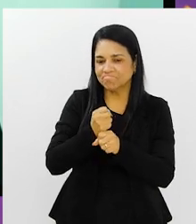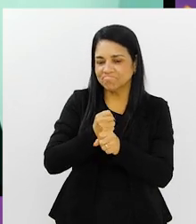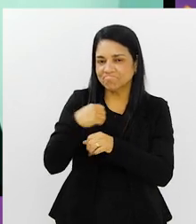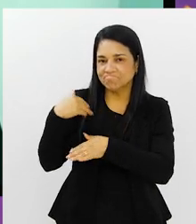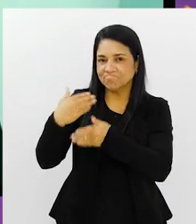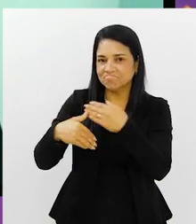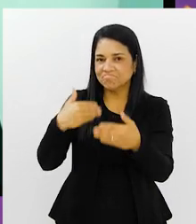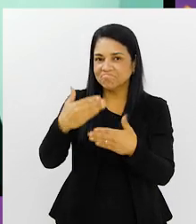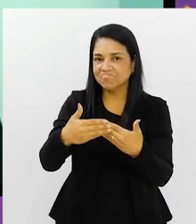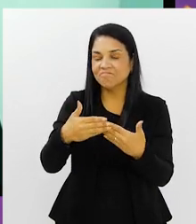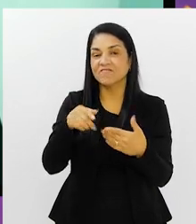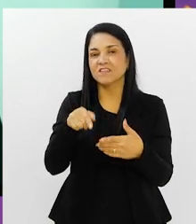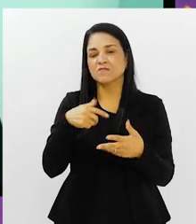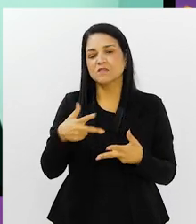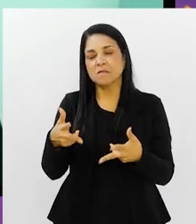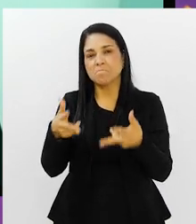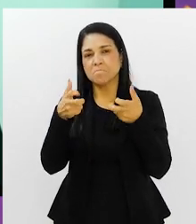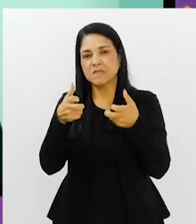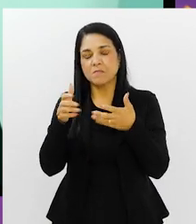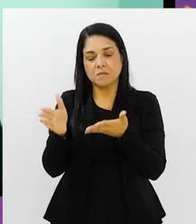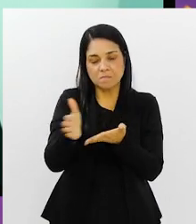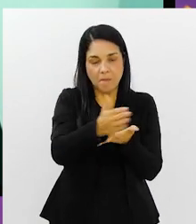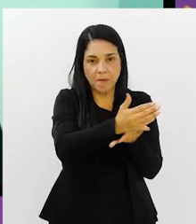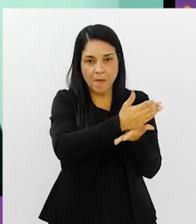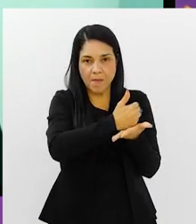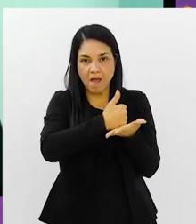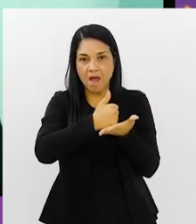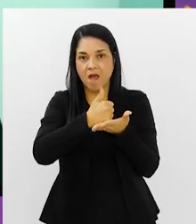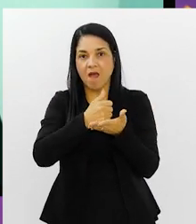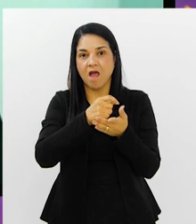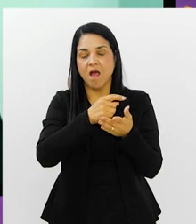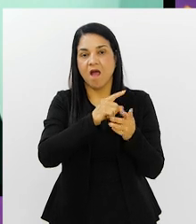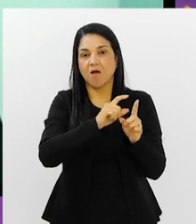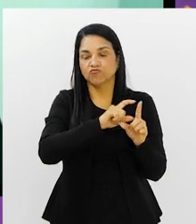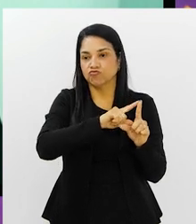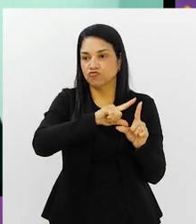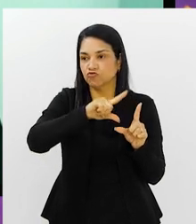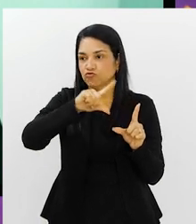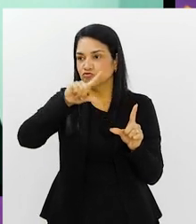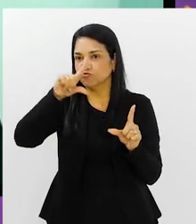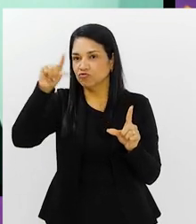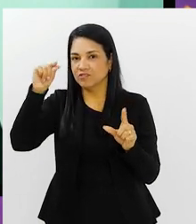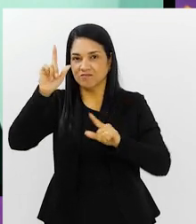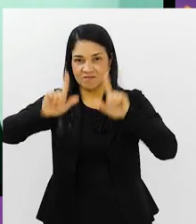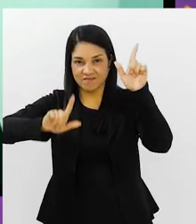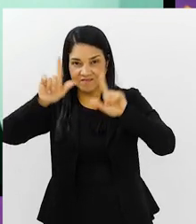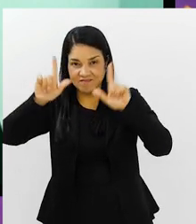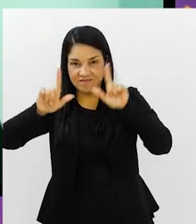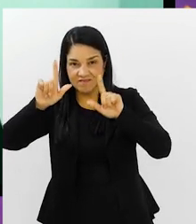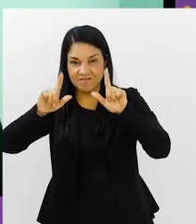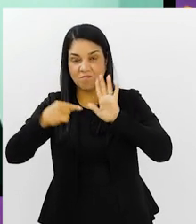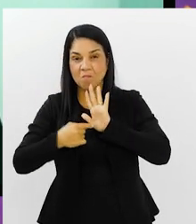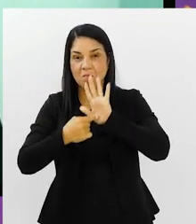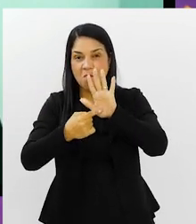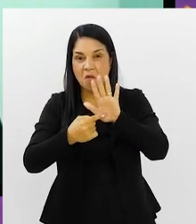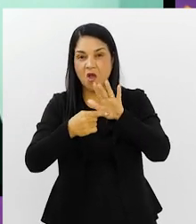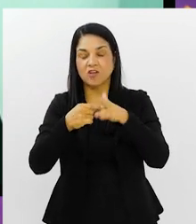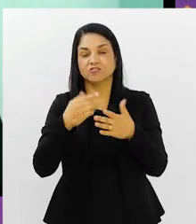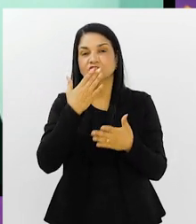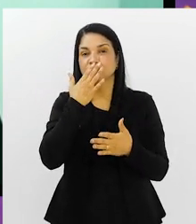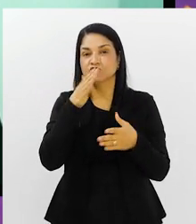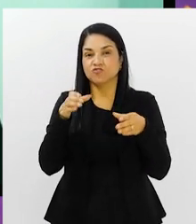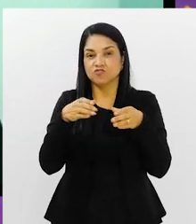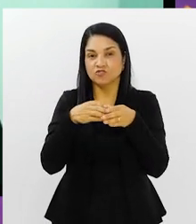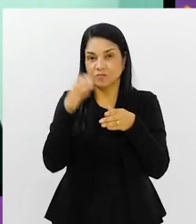aconteceu, é só você ver aí, se você pegar os índices, a audiência da emissora que transmite os jogos da seleção